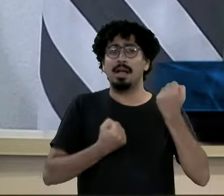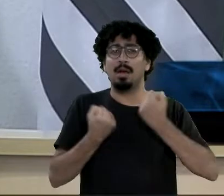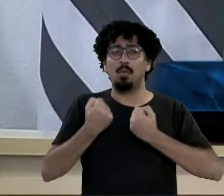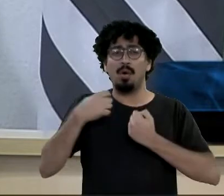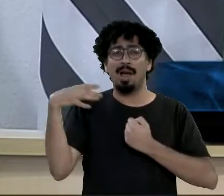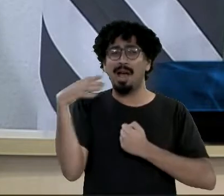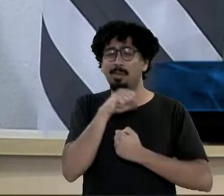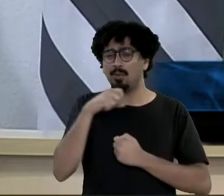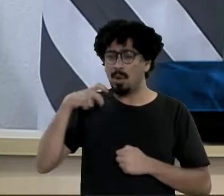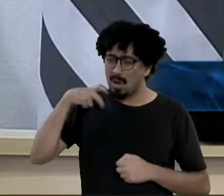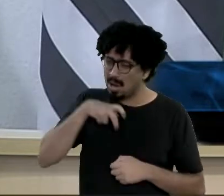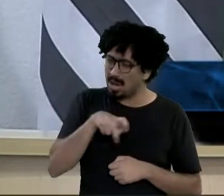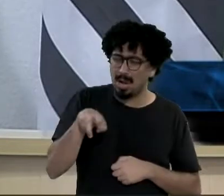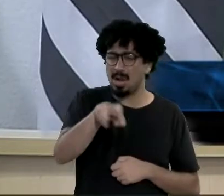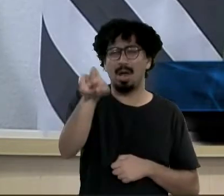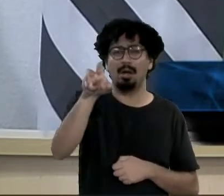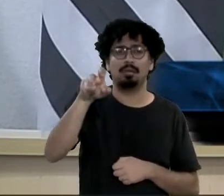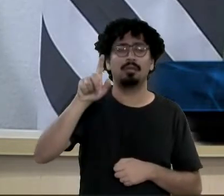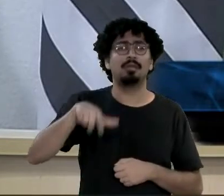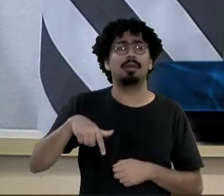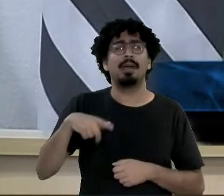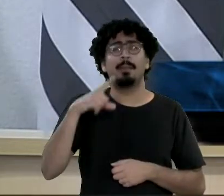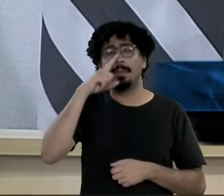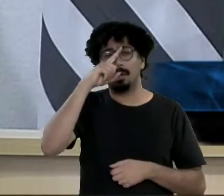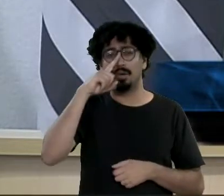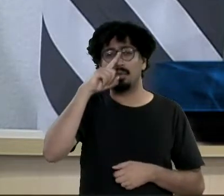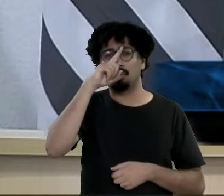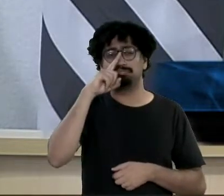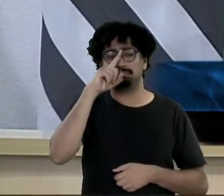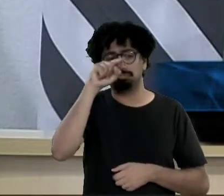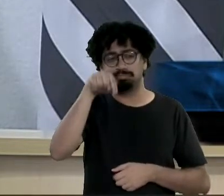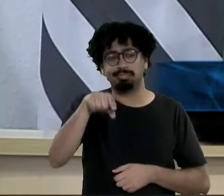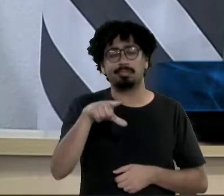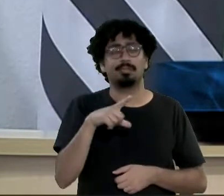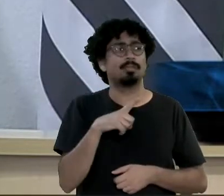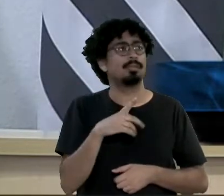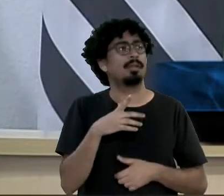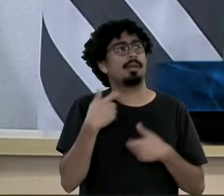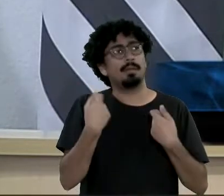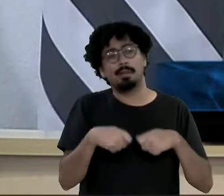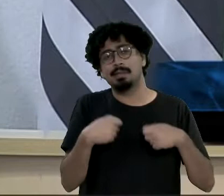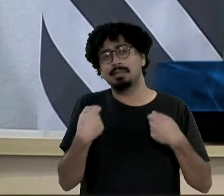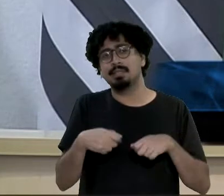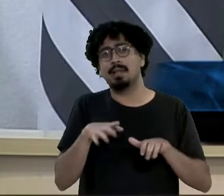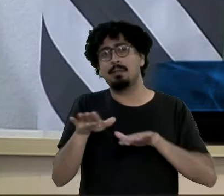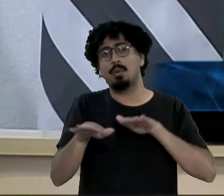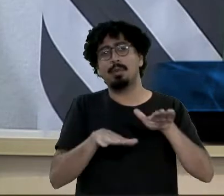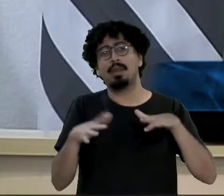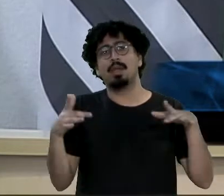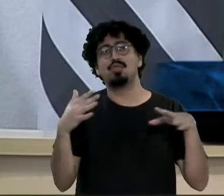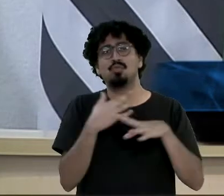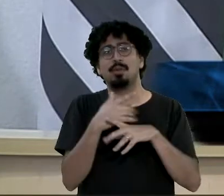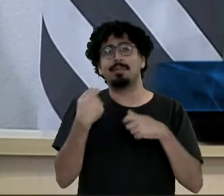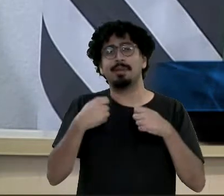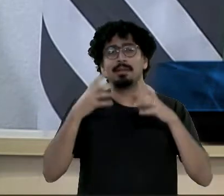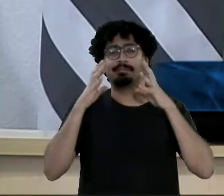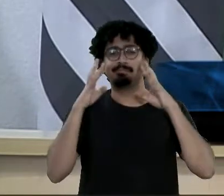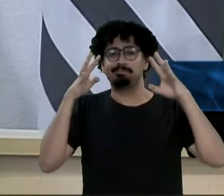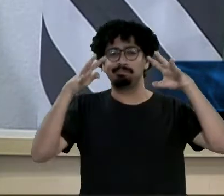É uma pista perigosa, uma pista que nós temos que dar, a mobilidade tem que dar uma atenção,